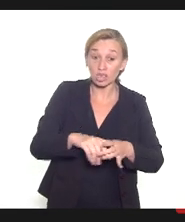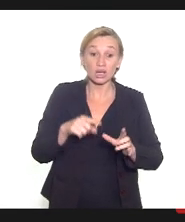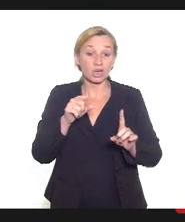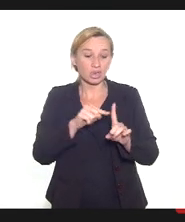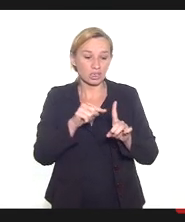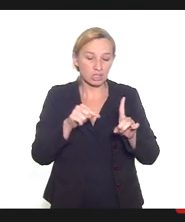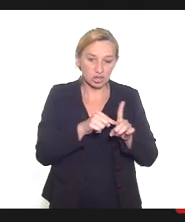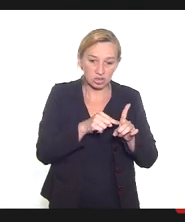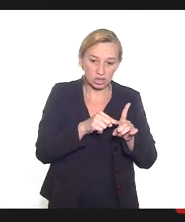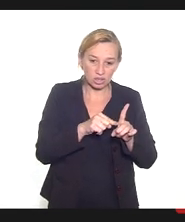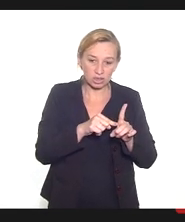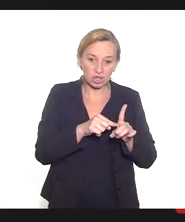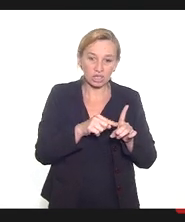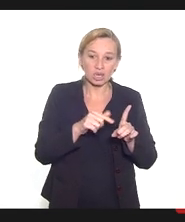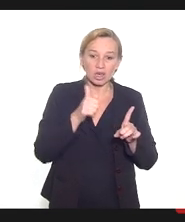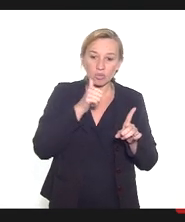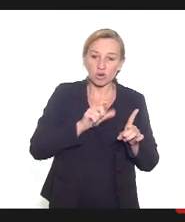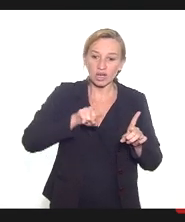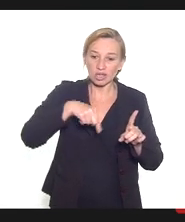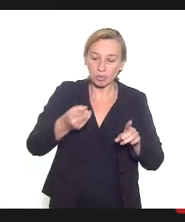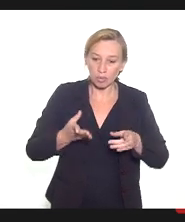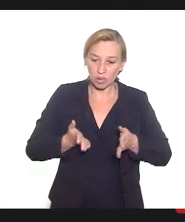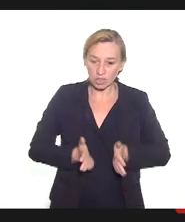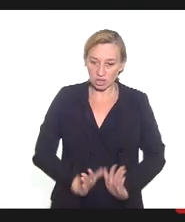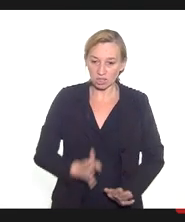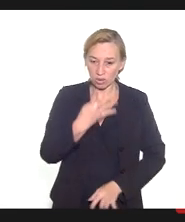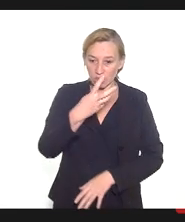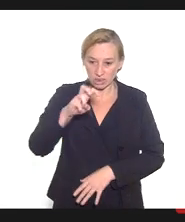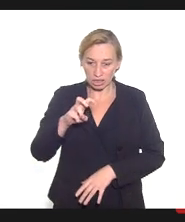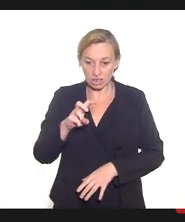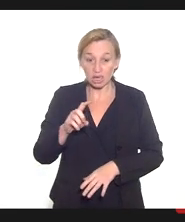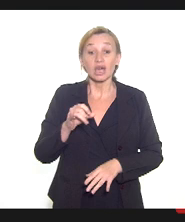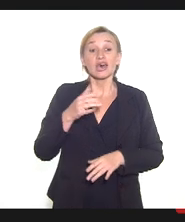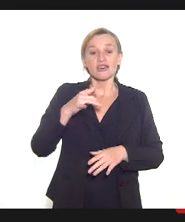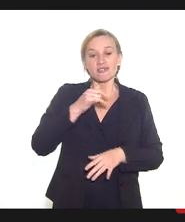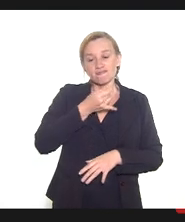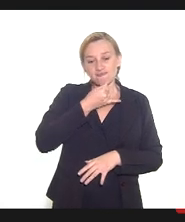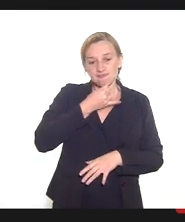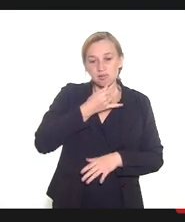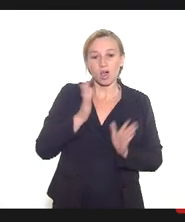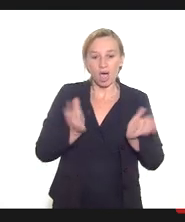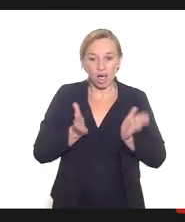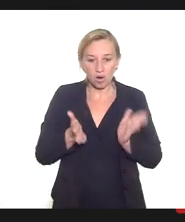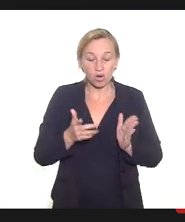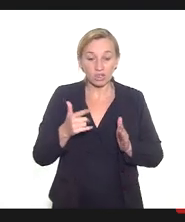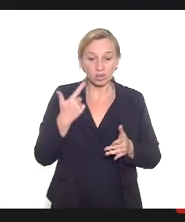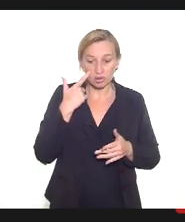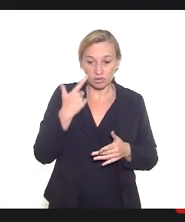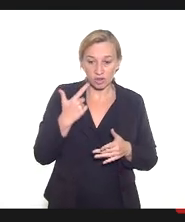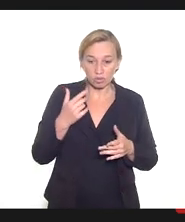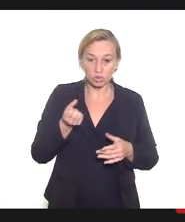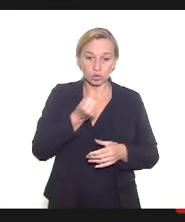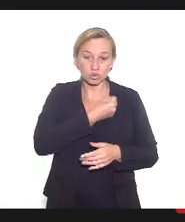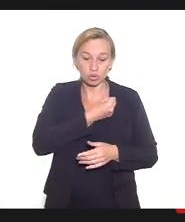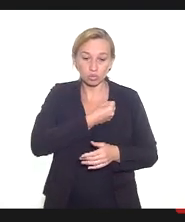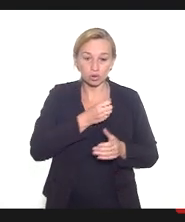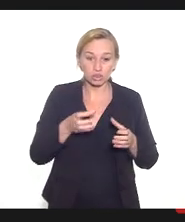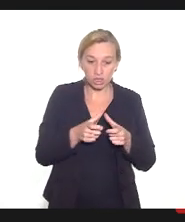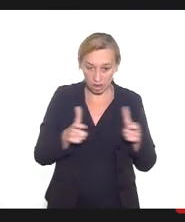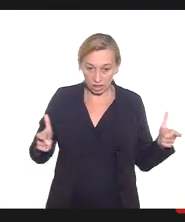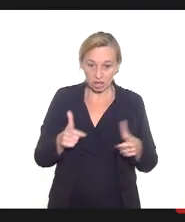hipoérperas sem comorbidades. E, infelizmente, agora a gente acumula 1.412